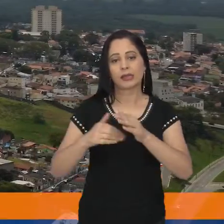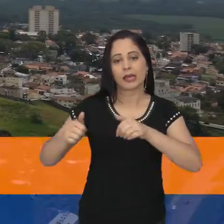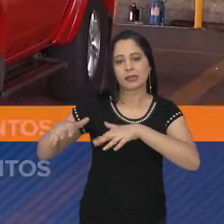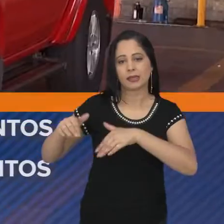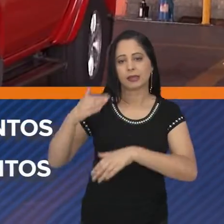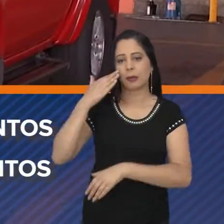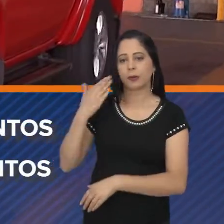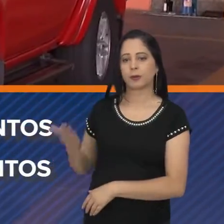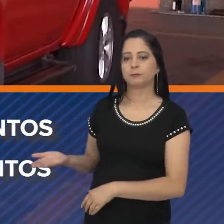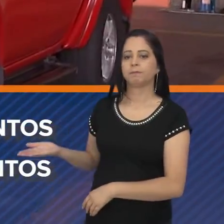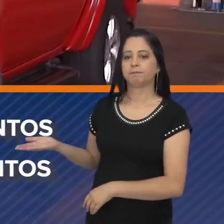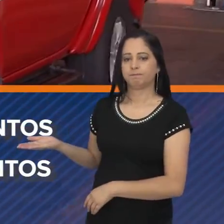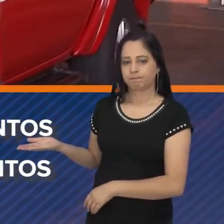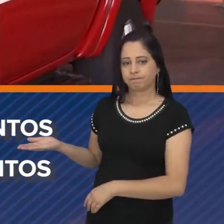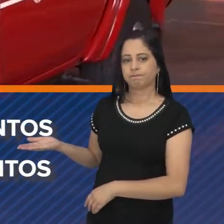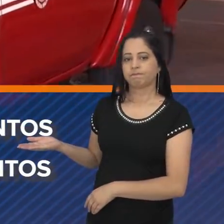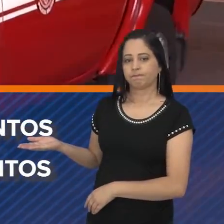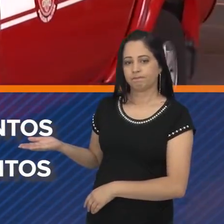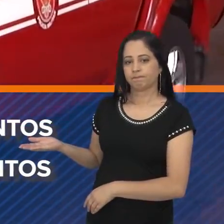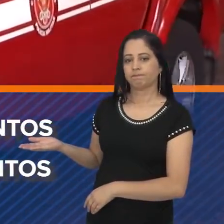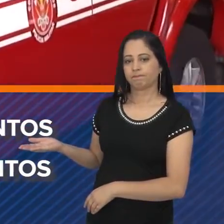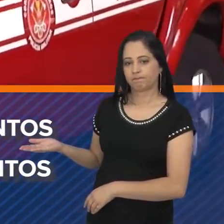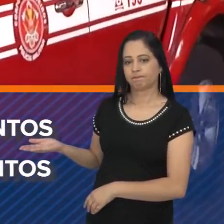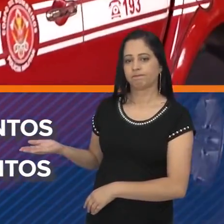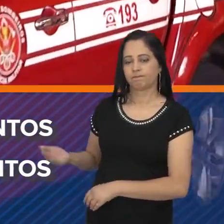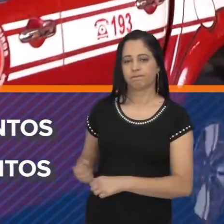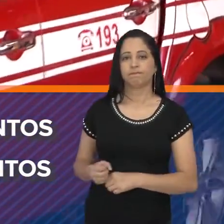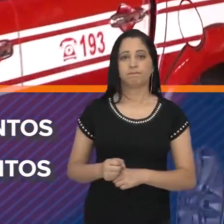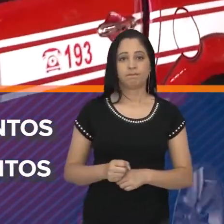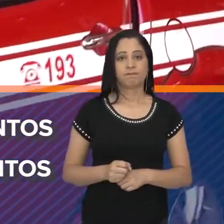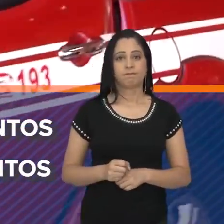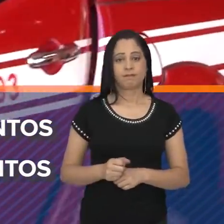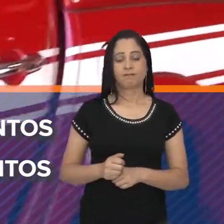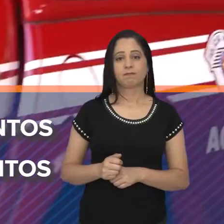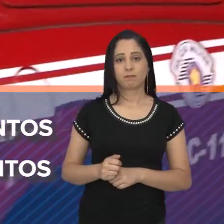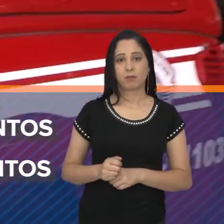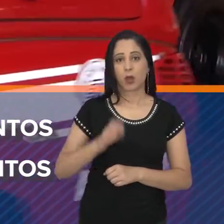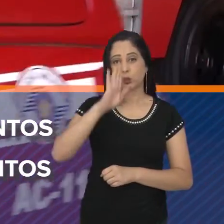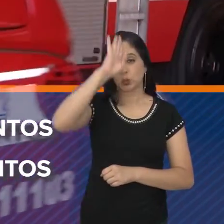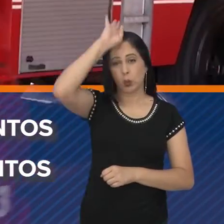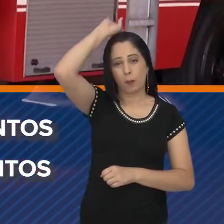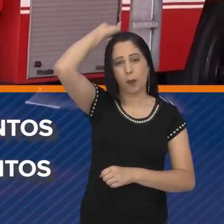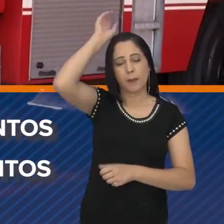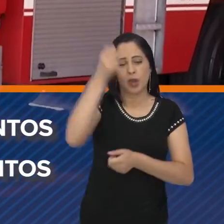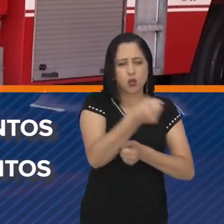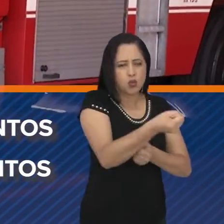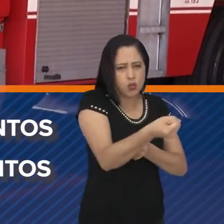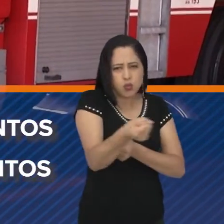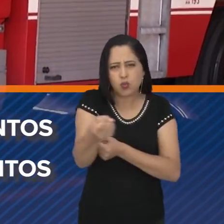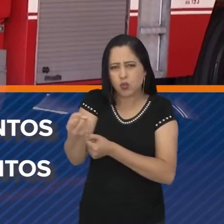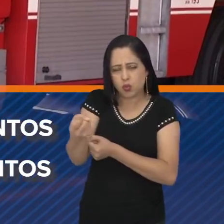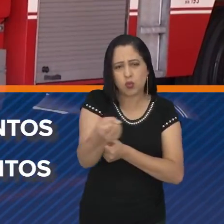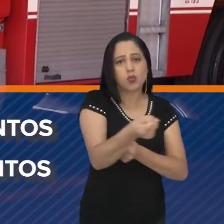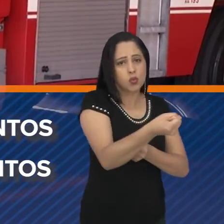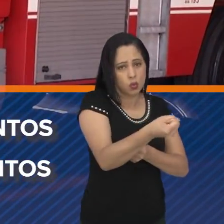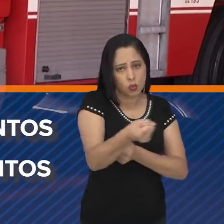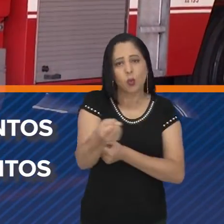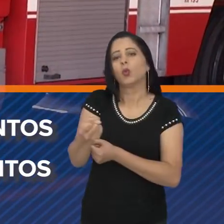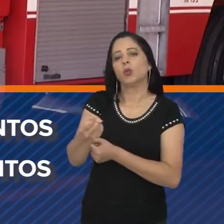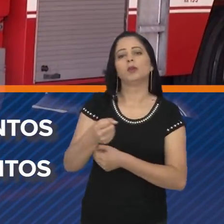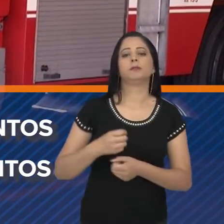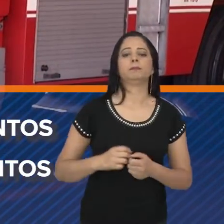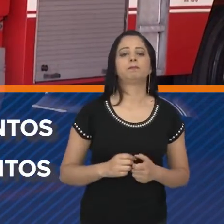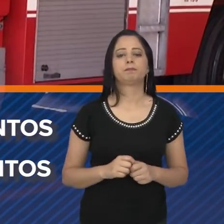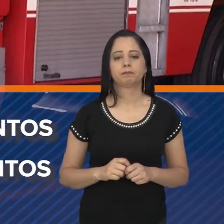setembro, houve 243 atendimentos de combate às queimadas na cidade, contra 109 no